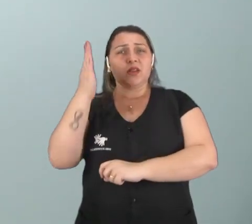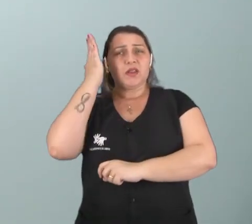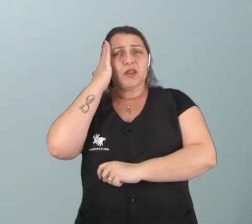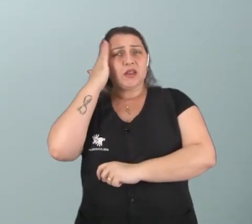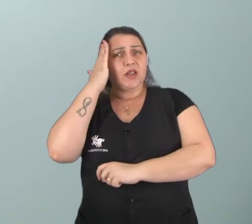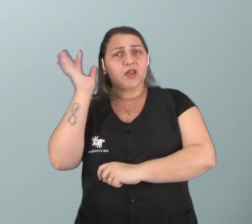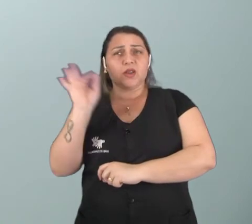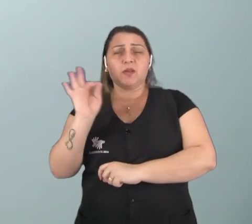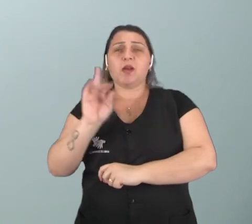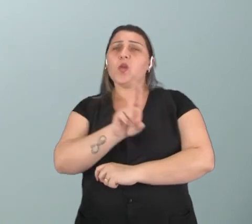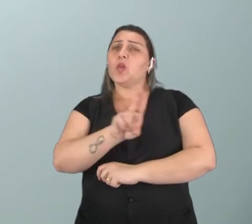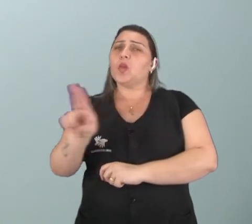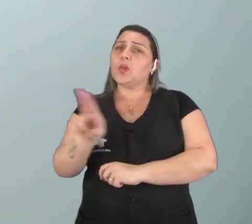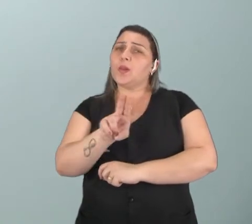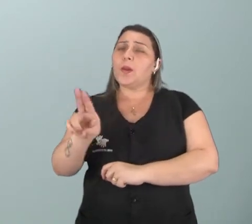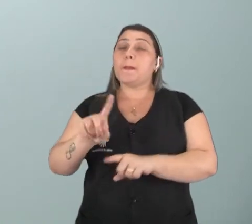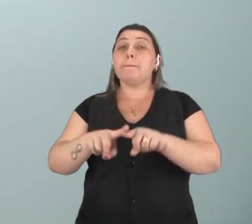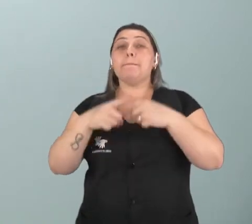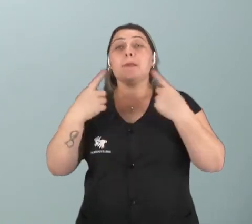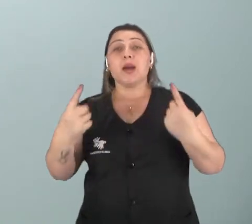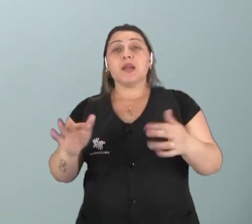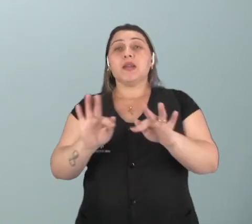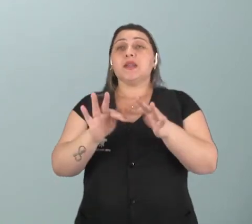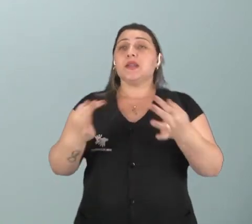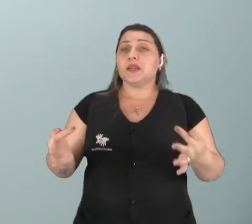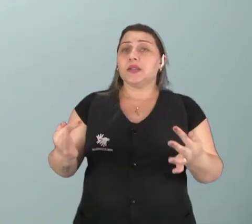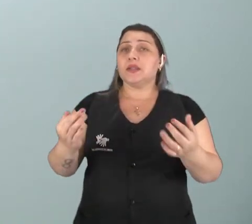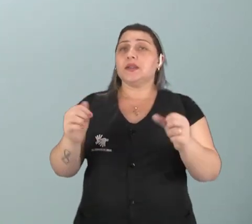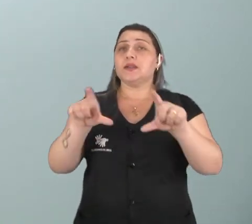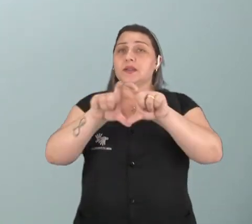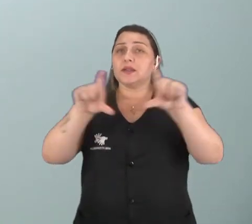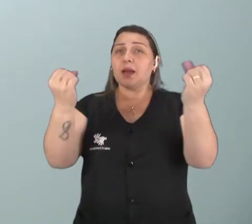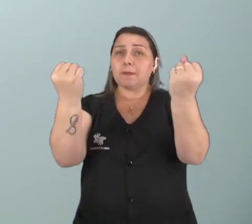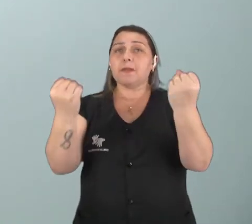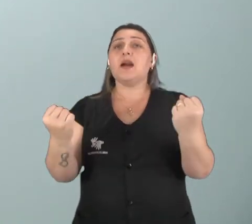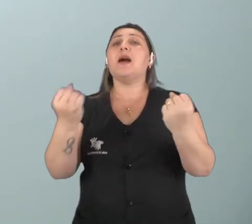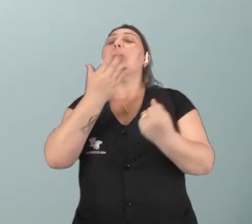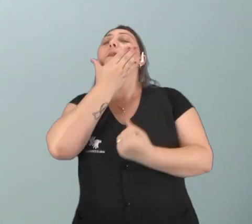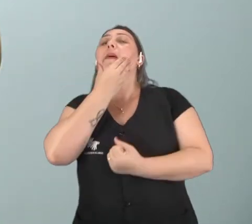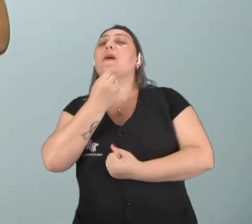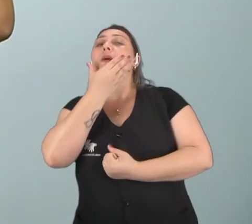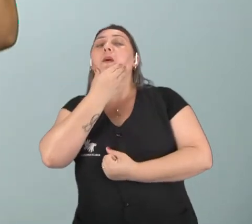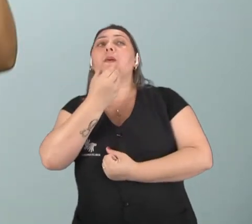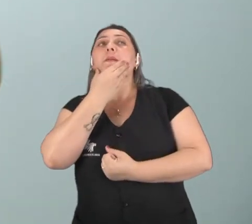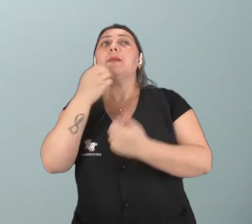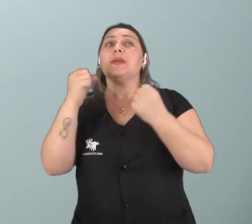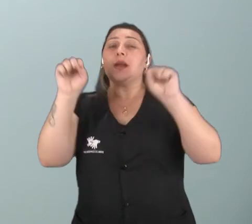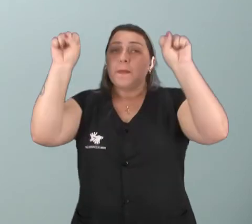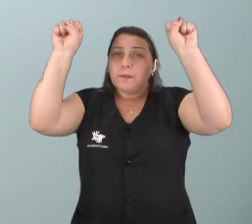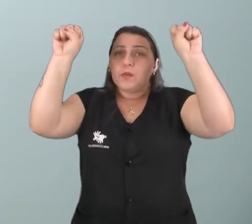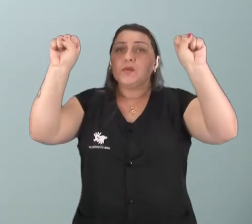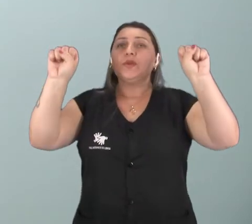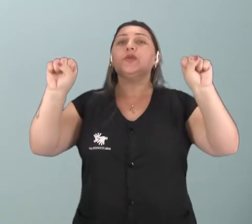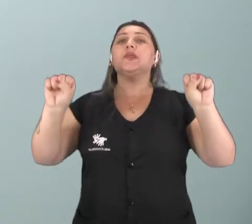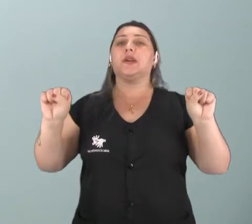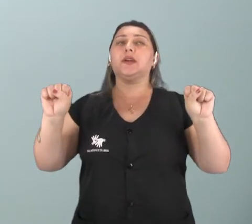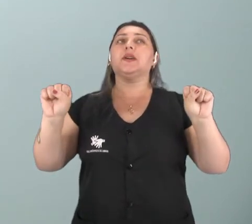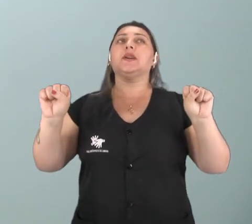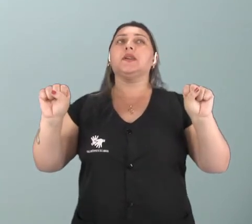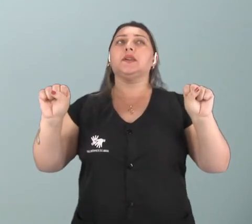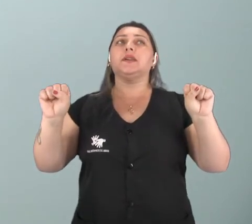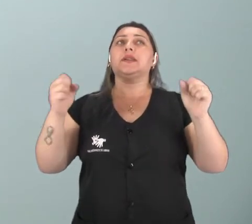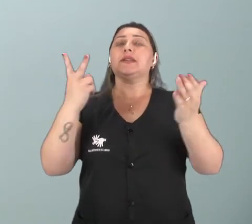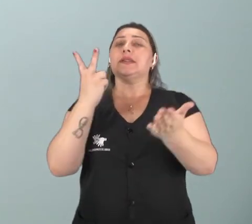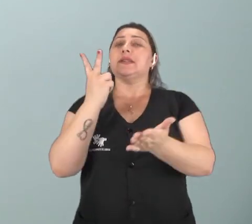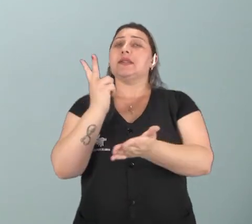pelas nomenclaturas mas é simples A barra para homens eles devem puxar, né? Fazer a puxada e